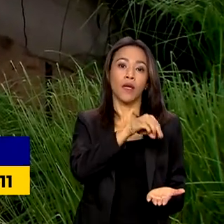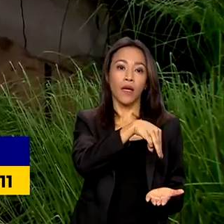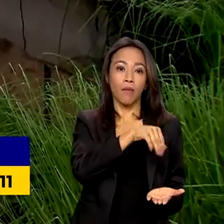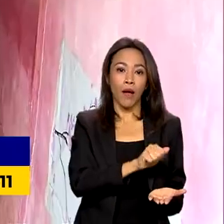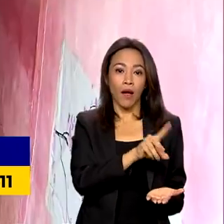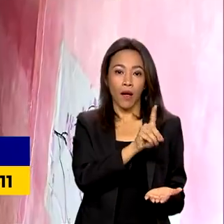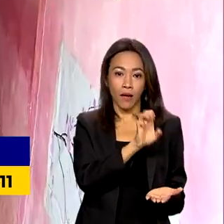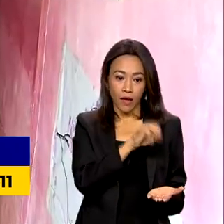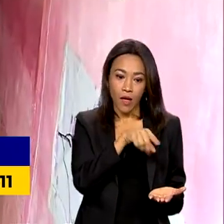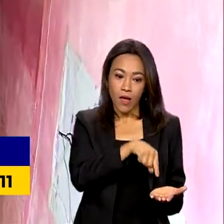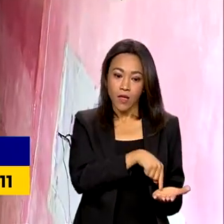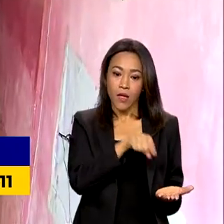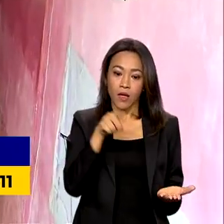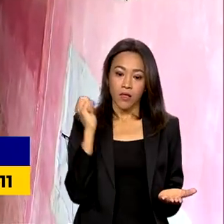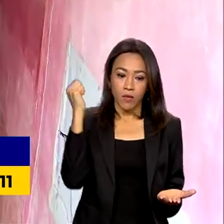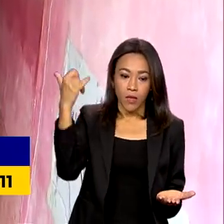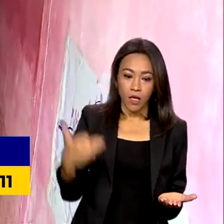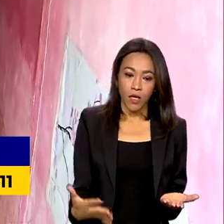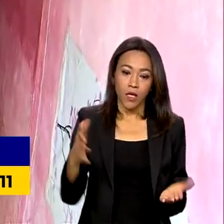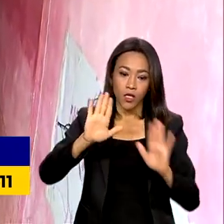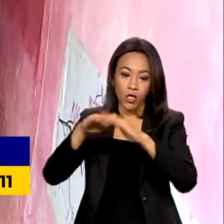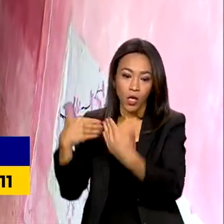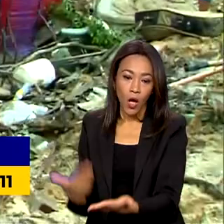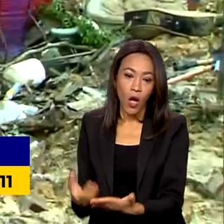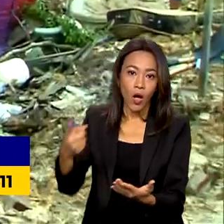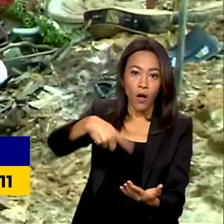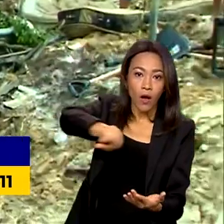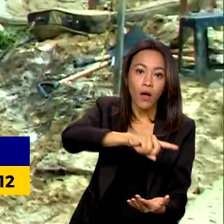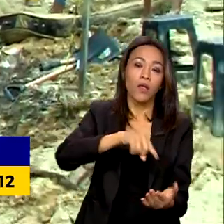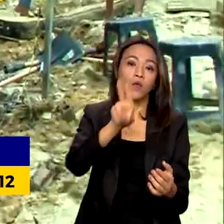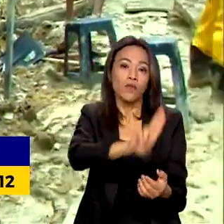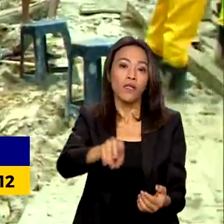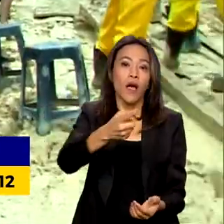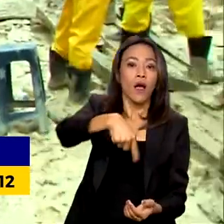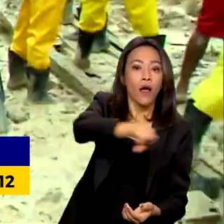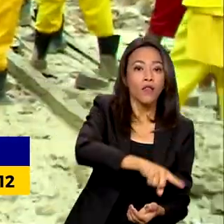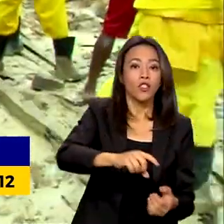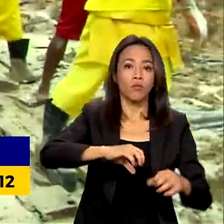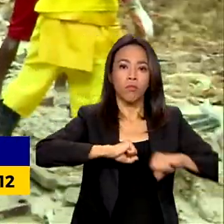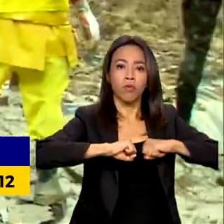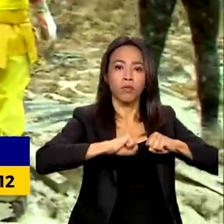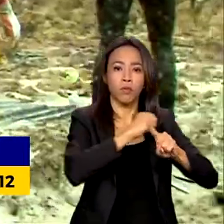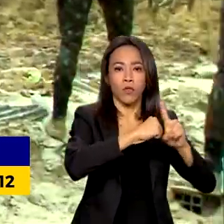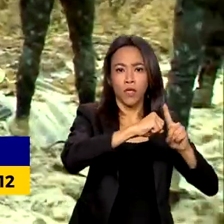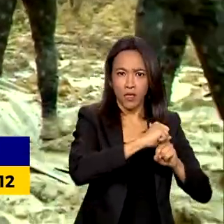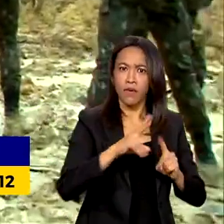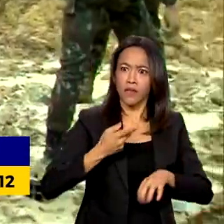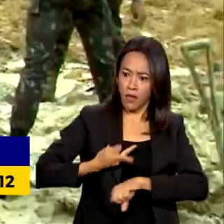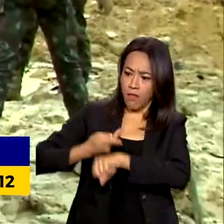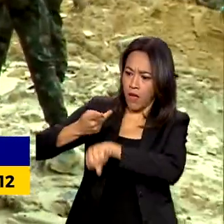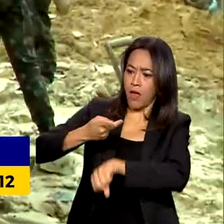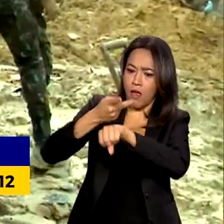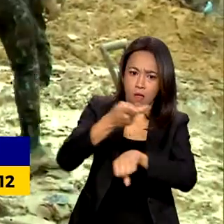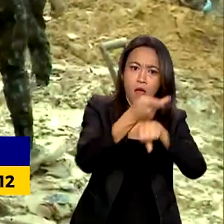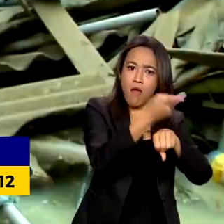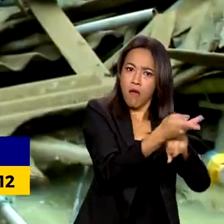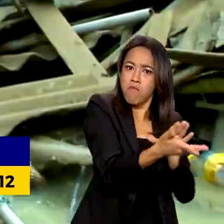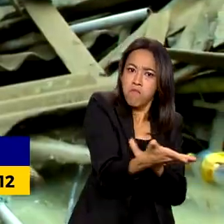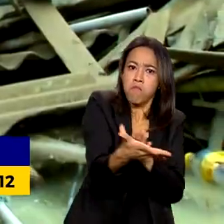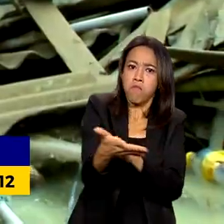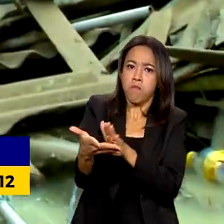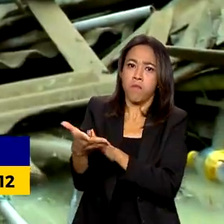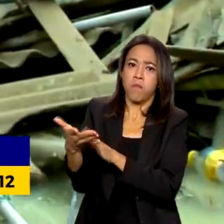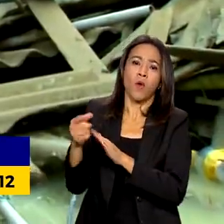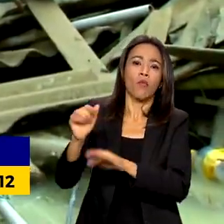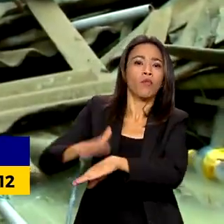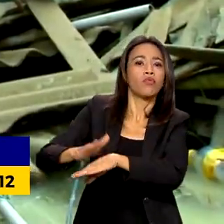para Prevenir, escolas, universidades, coletivos e movimentos sociais serão premiados por ações que chamem a